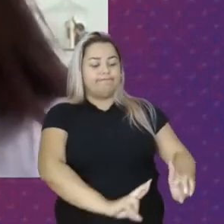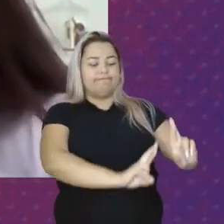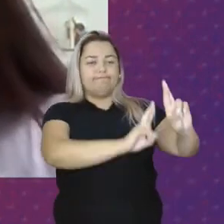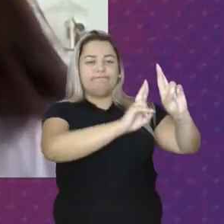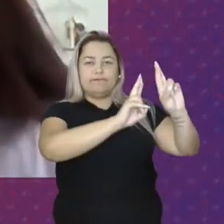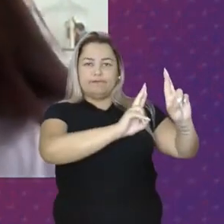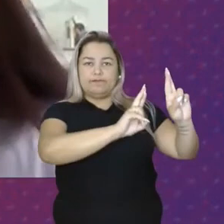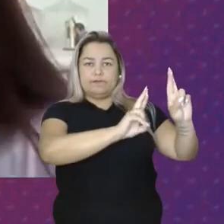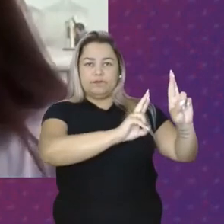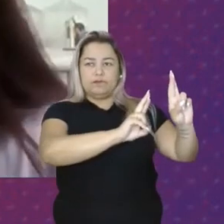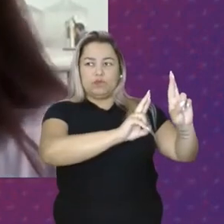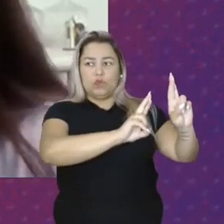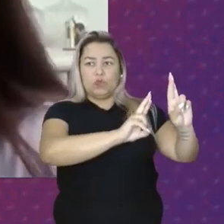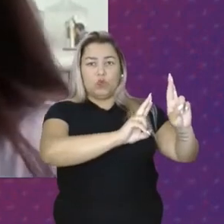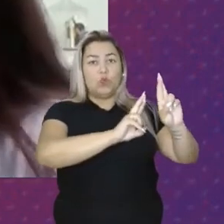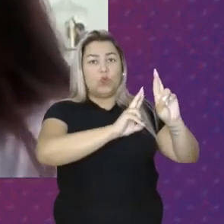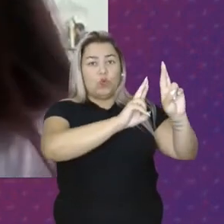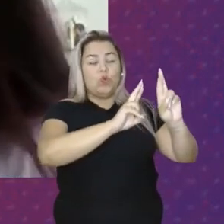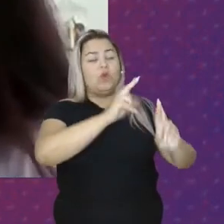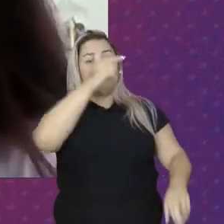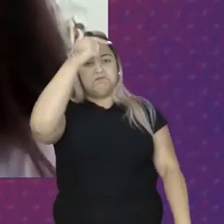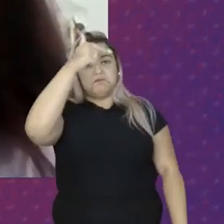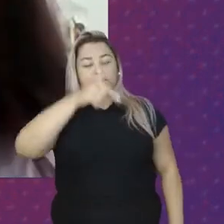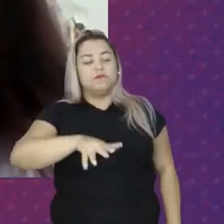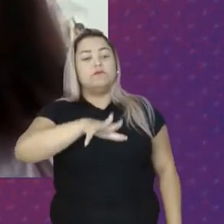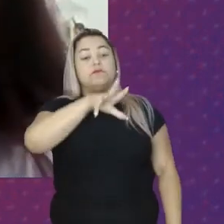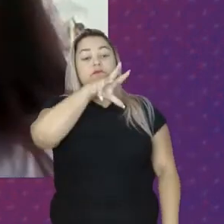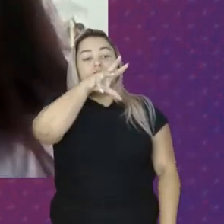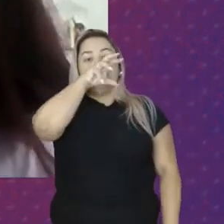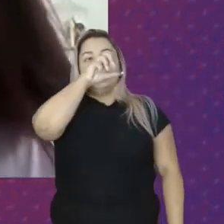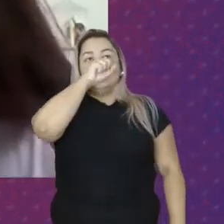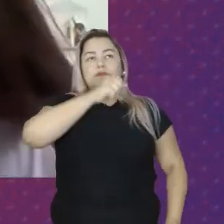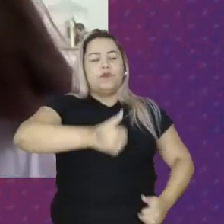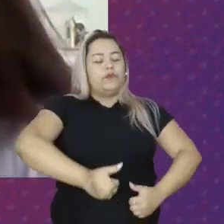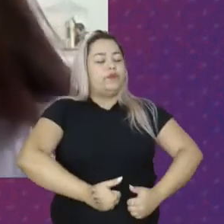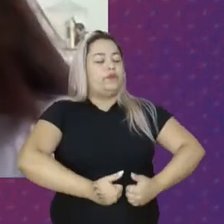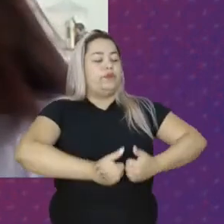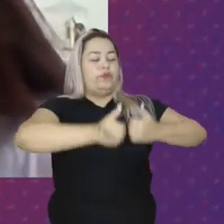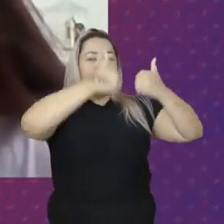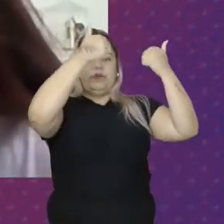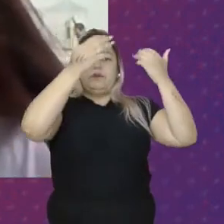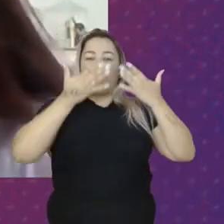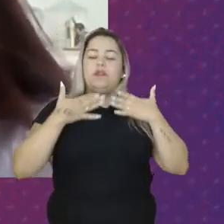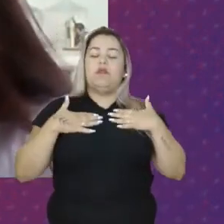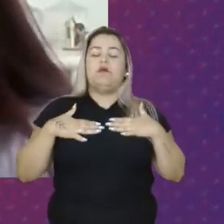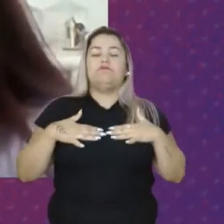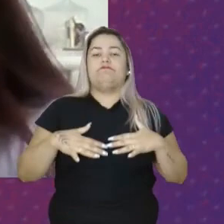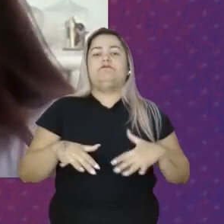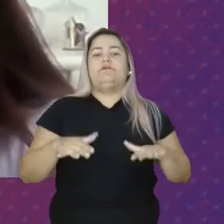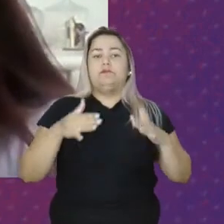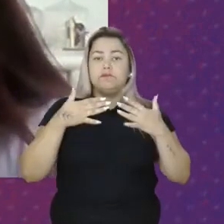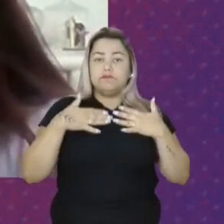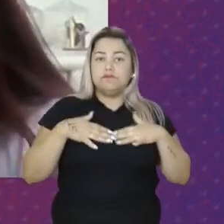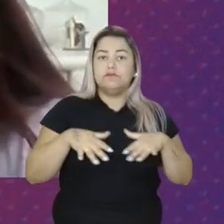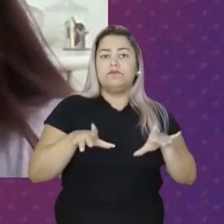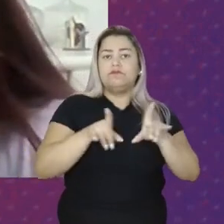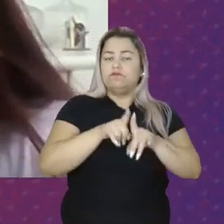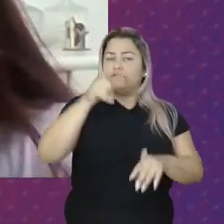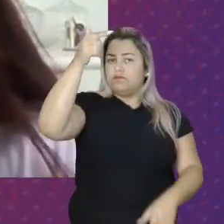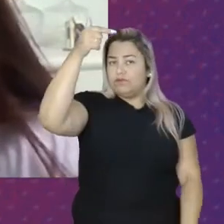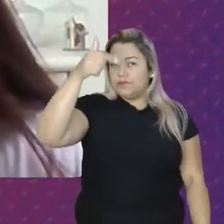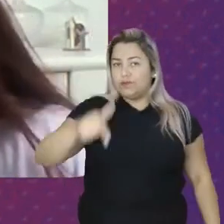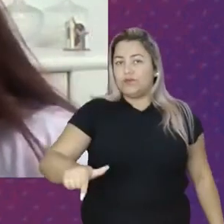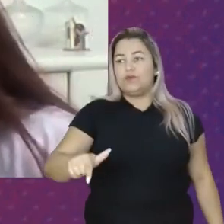É um momento Em que a gente Consegue respirar Melhor É um momento Que nos acende Mais uma vez